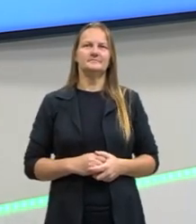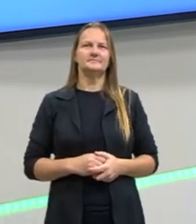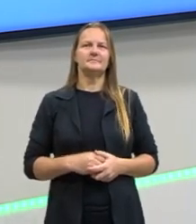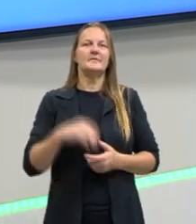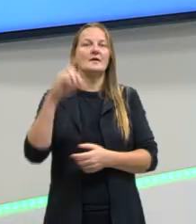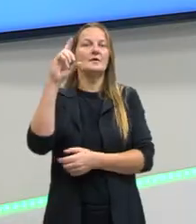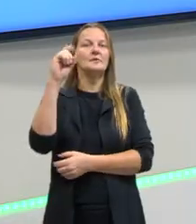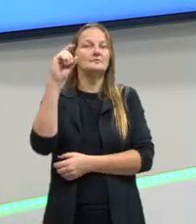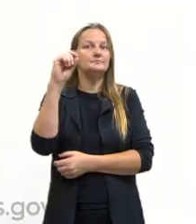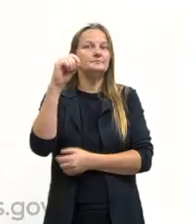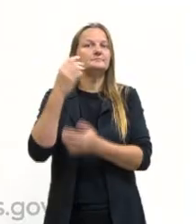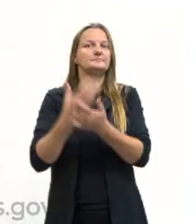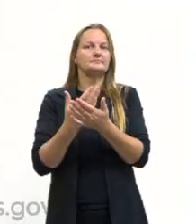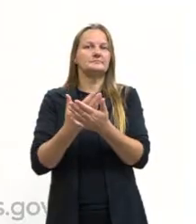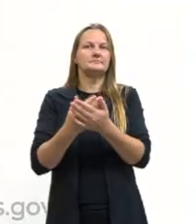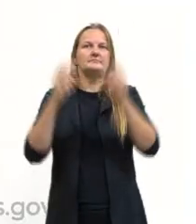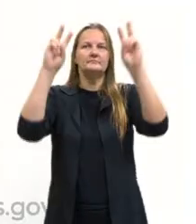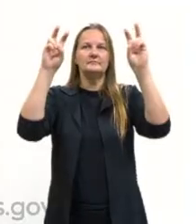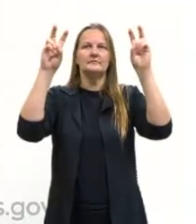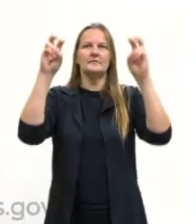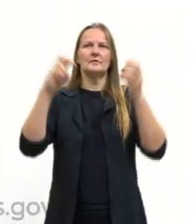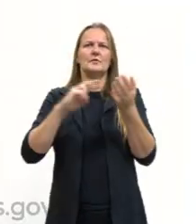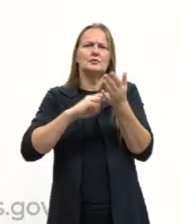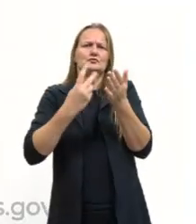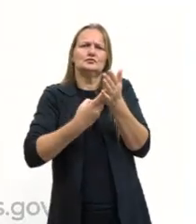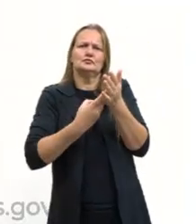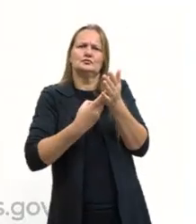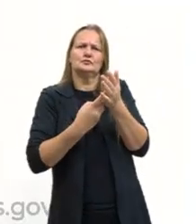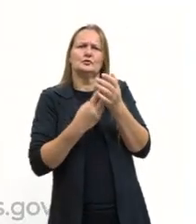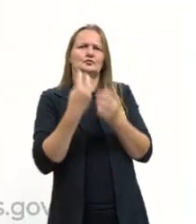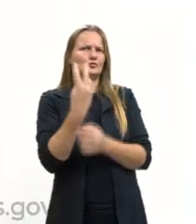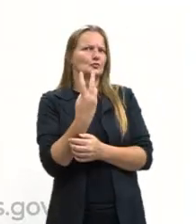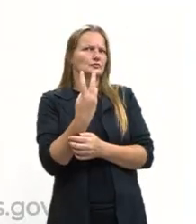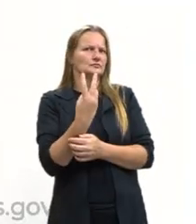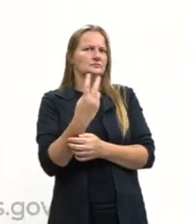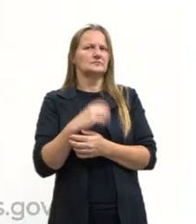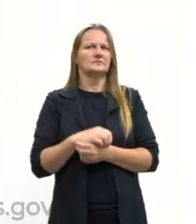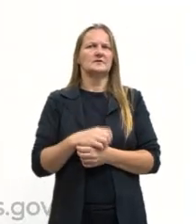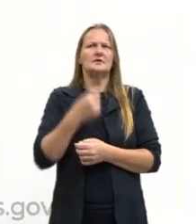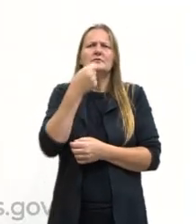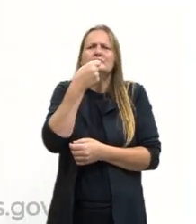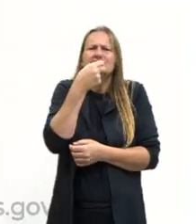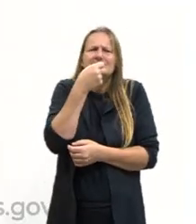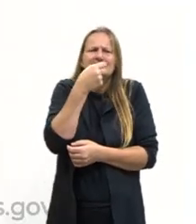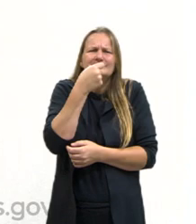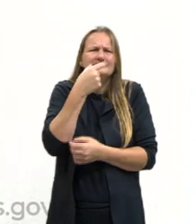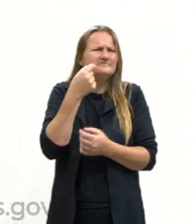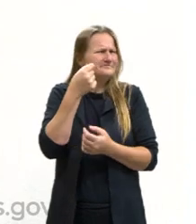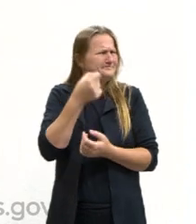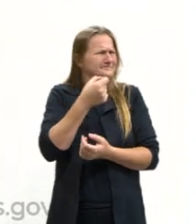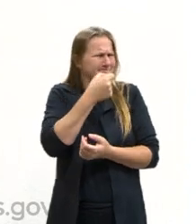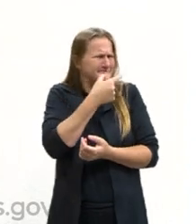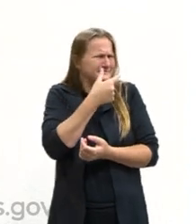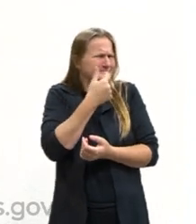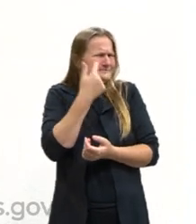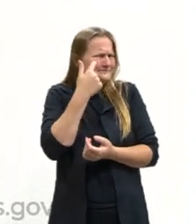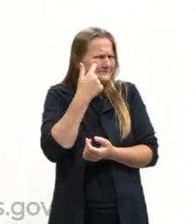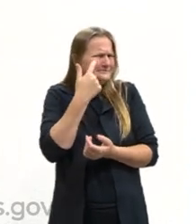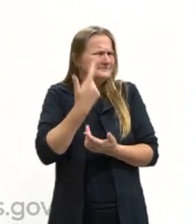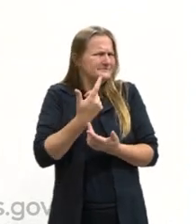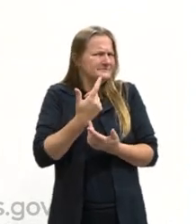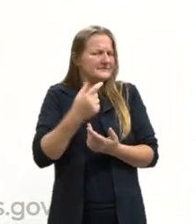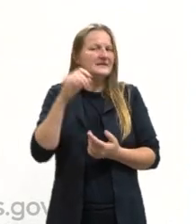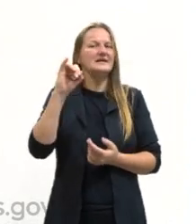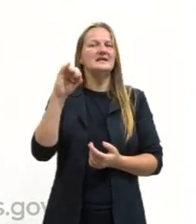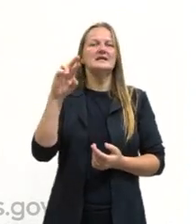décima aula então hoje fala sobre duplo sentido, fala sobre ironia e eu começo perguntando para vocês se vocês já